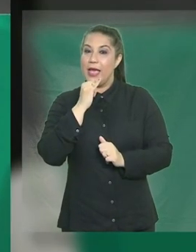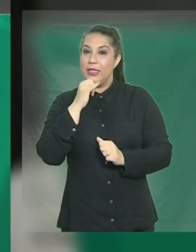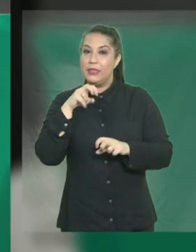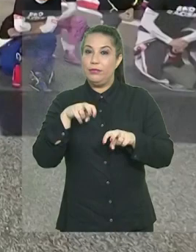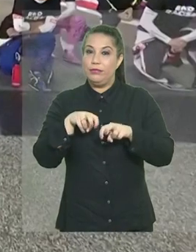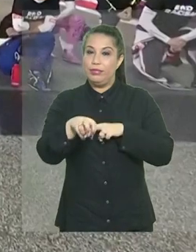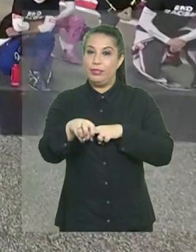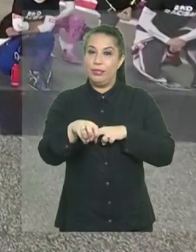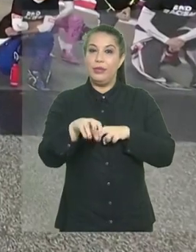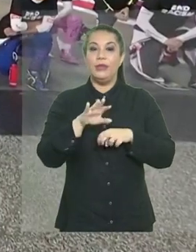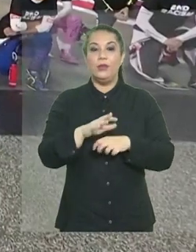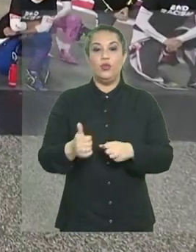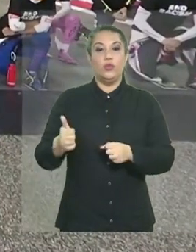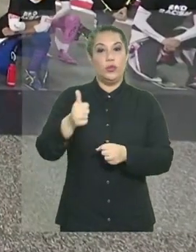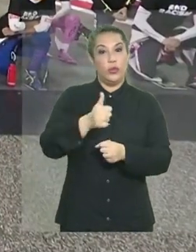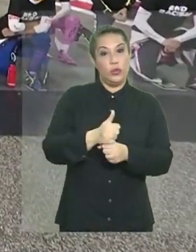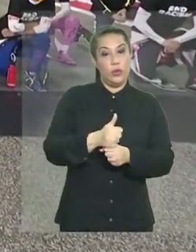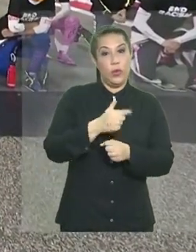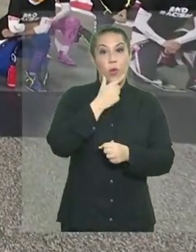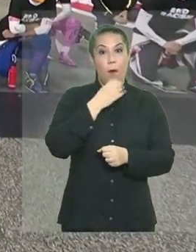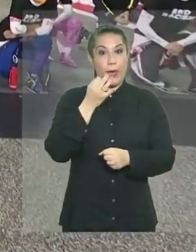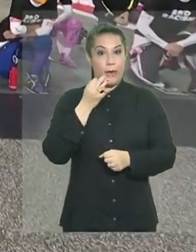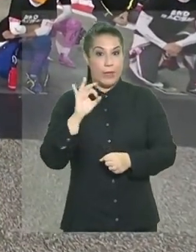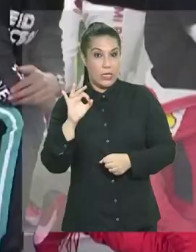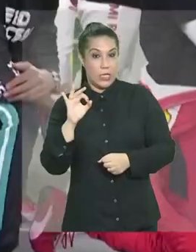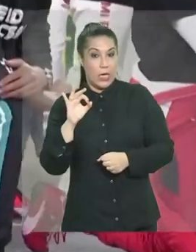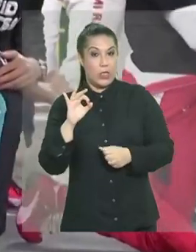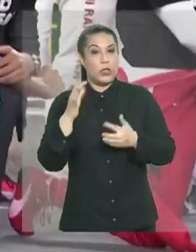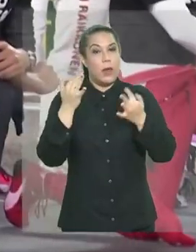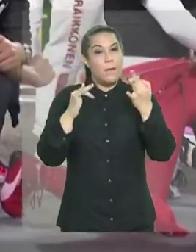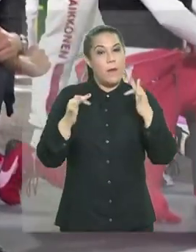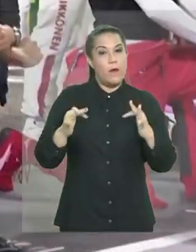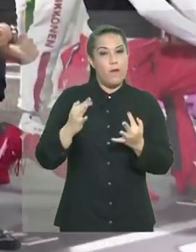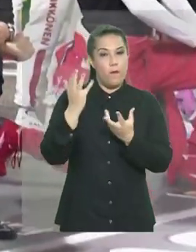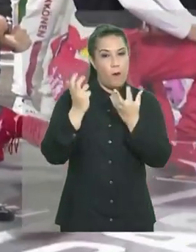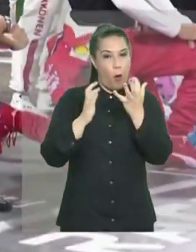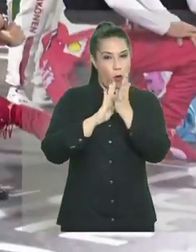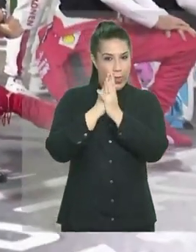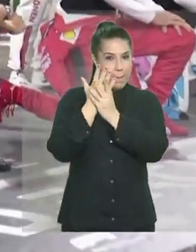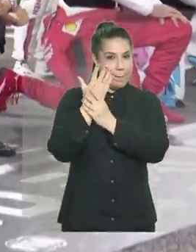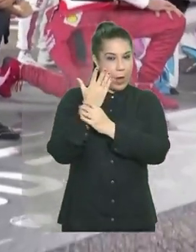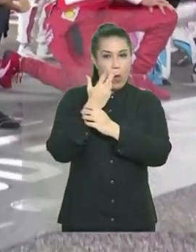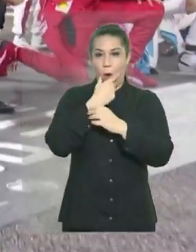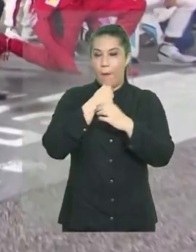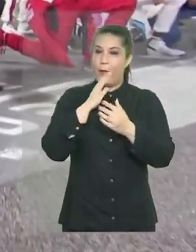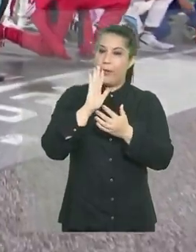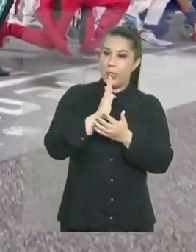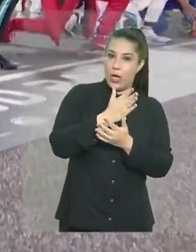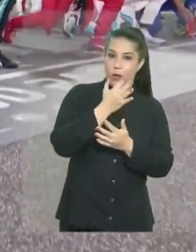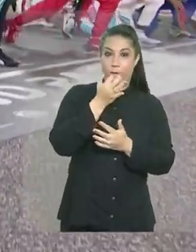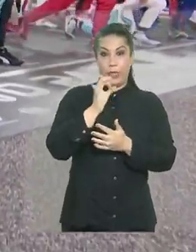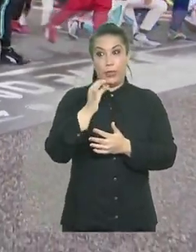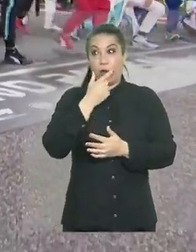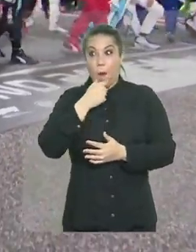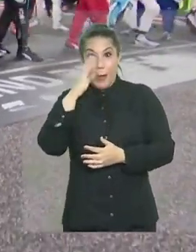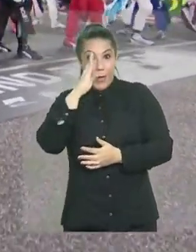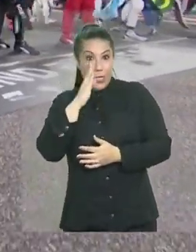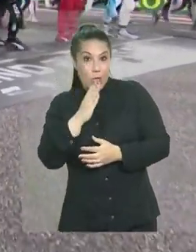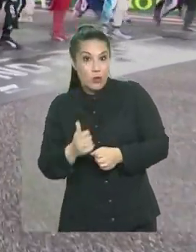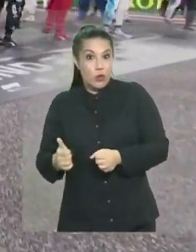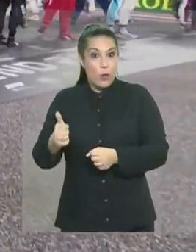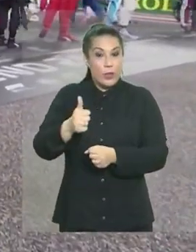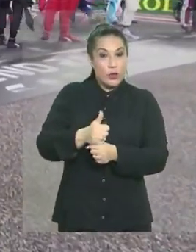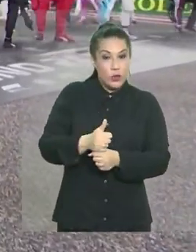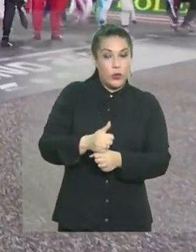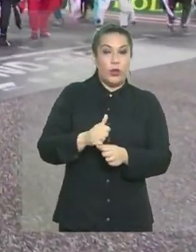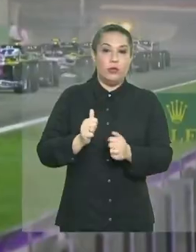Haas e substituiu o francês Romain Grosjean, que se recupera de queimaduras nas mãos após um acidente no GP do Bahrein